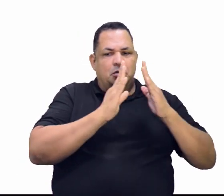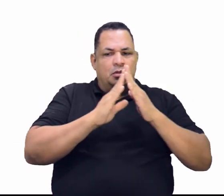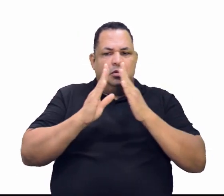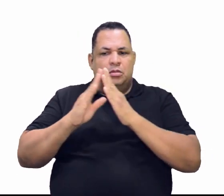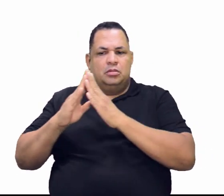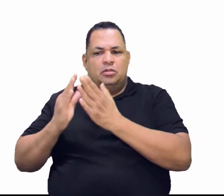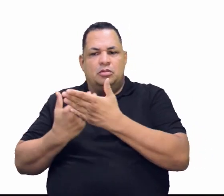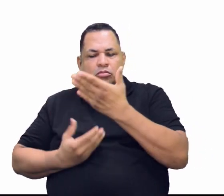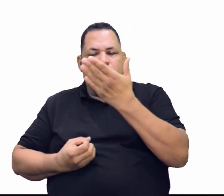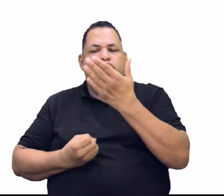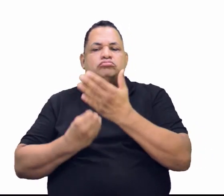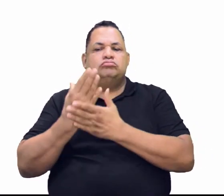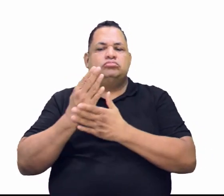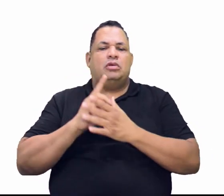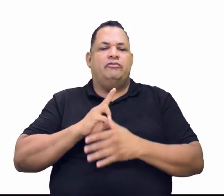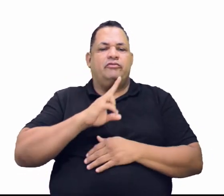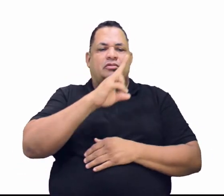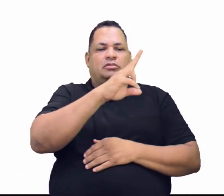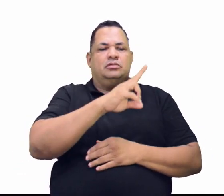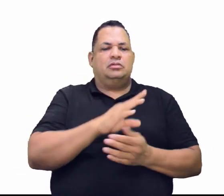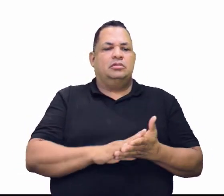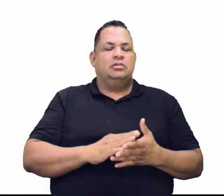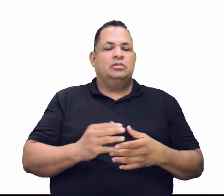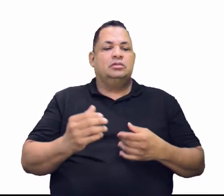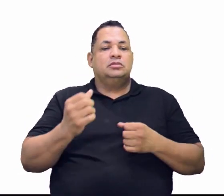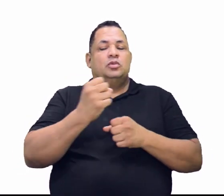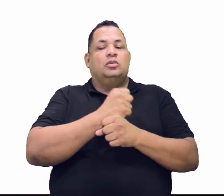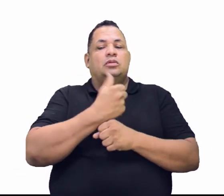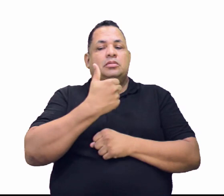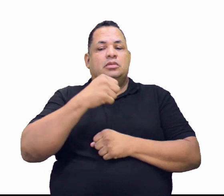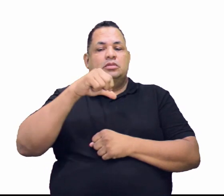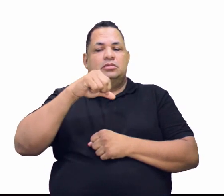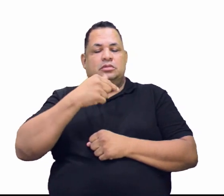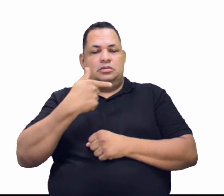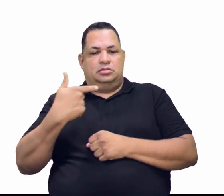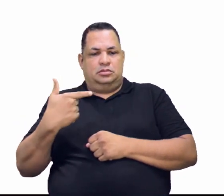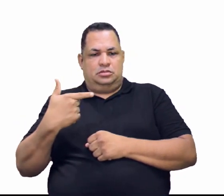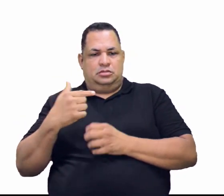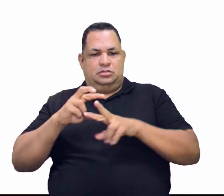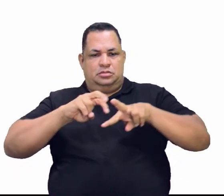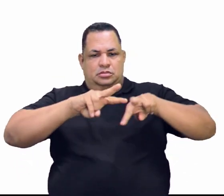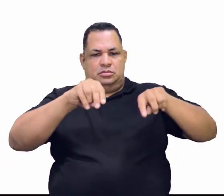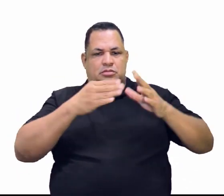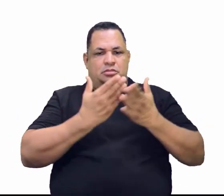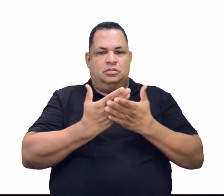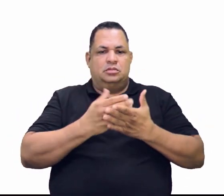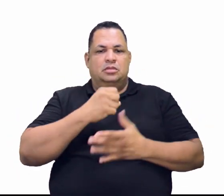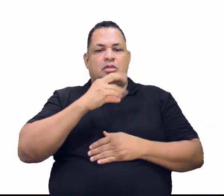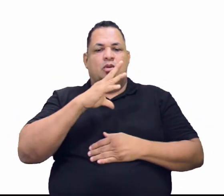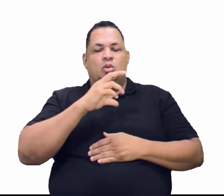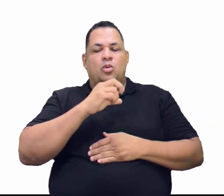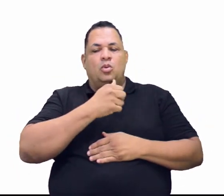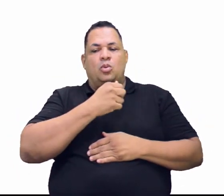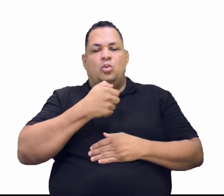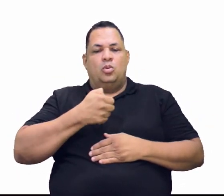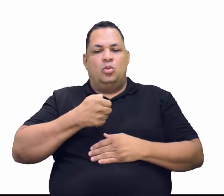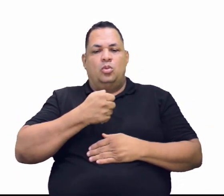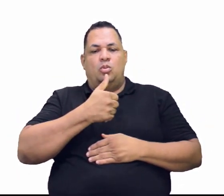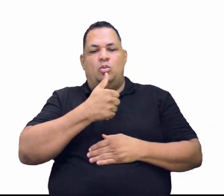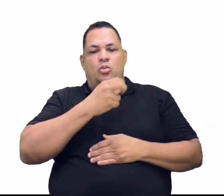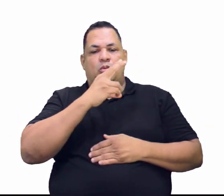fortalecer o comércio. Em 1962, a extração chegava a 50% da produção